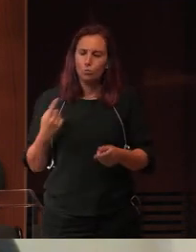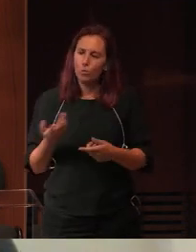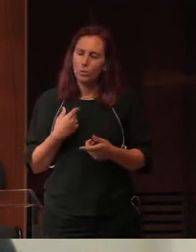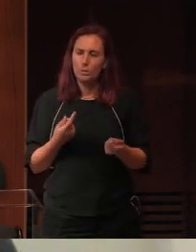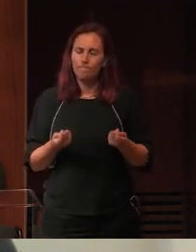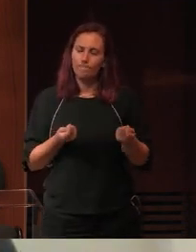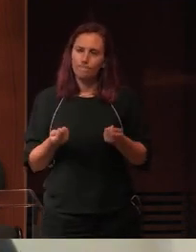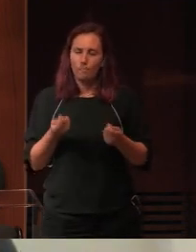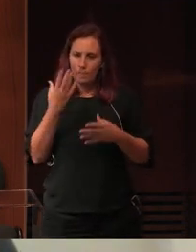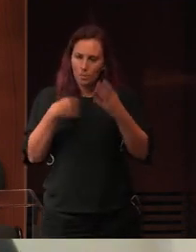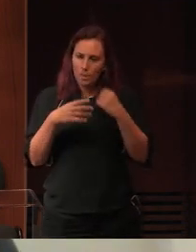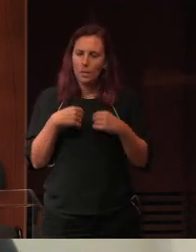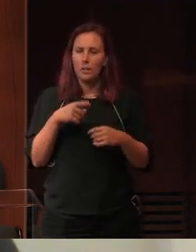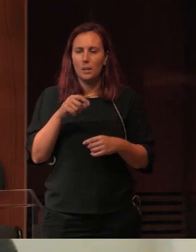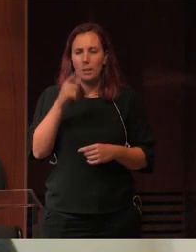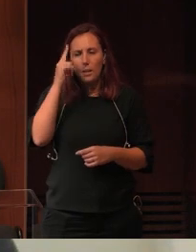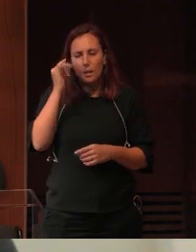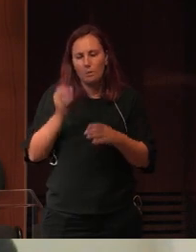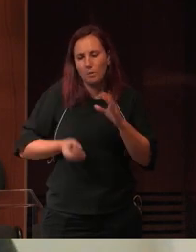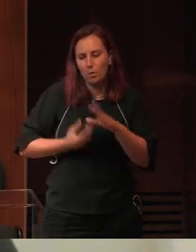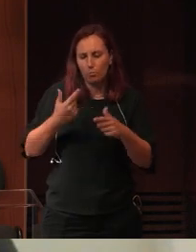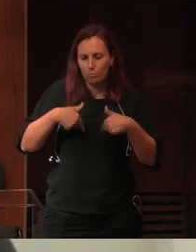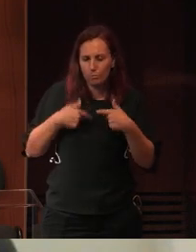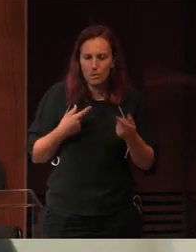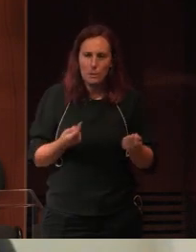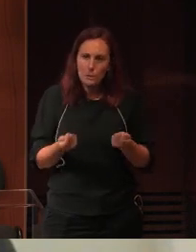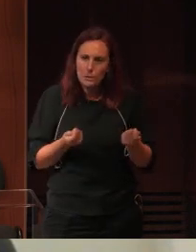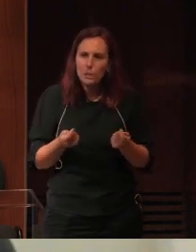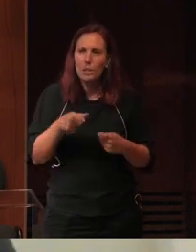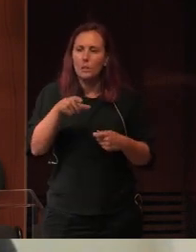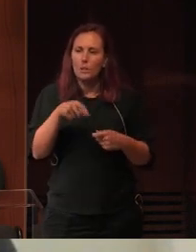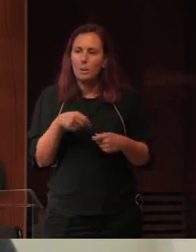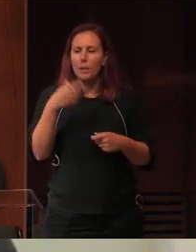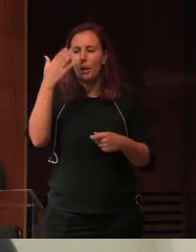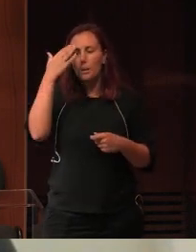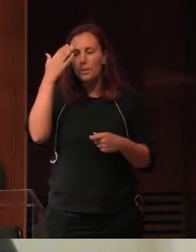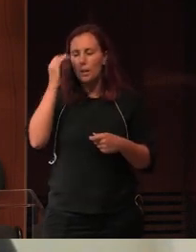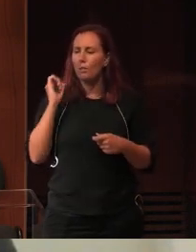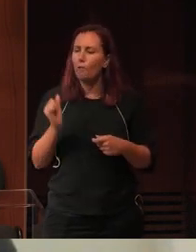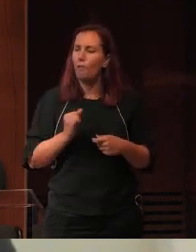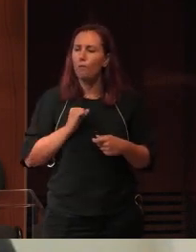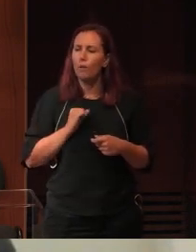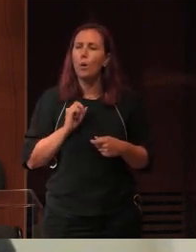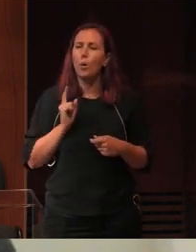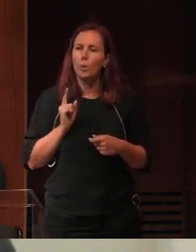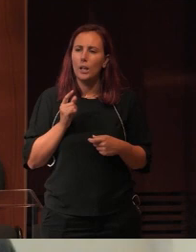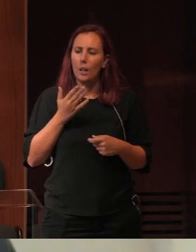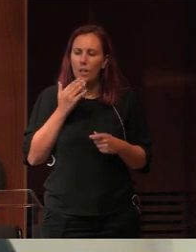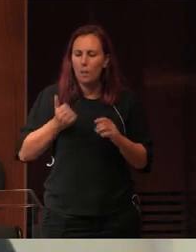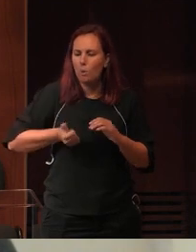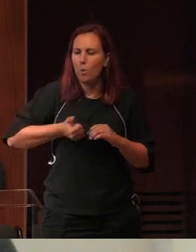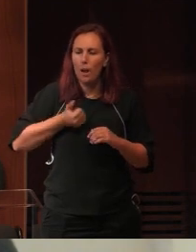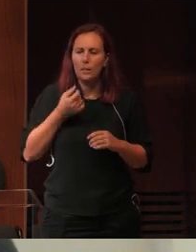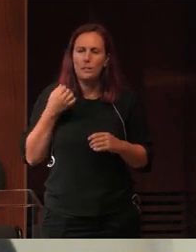gerir a nossa criatividade, gerir a nossa eterna capacidade de nos elevarmos para além da